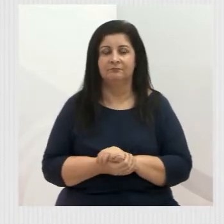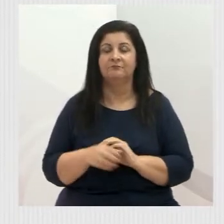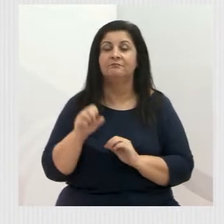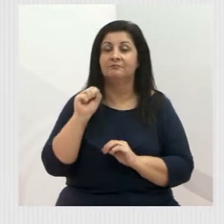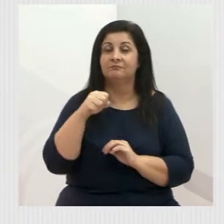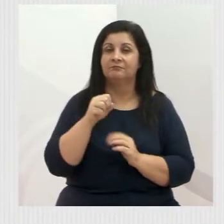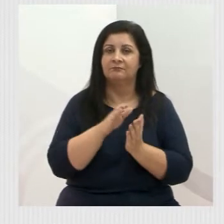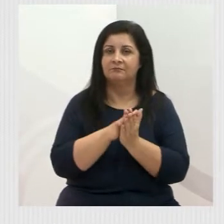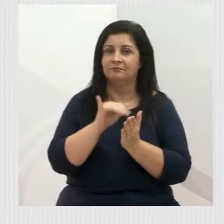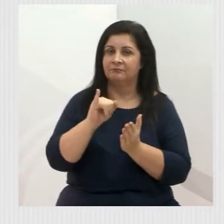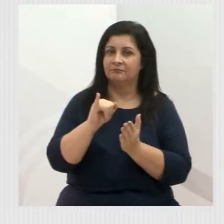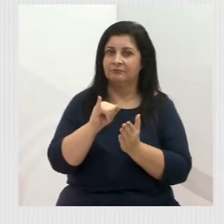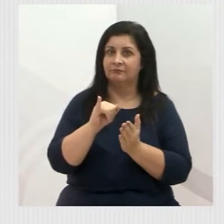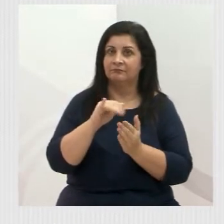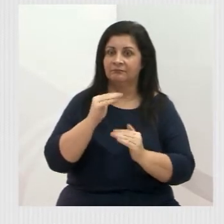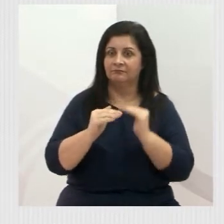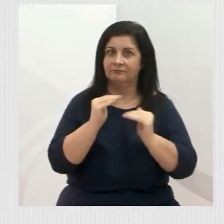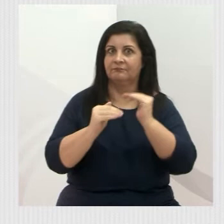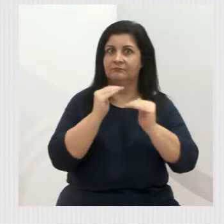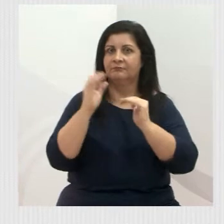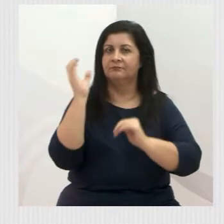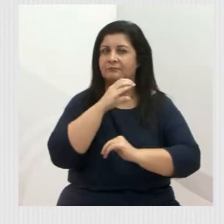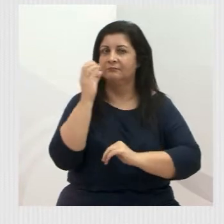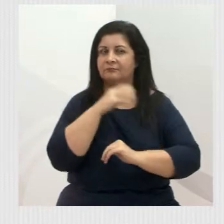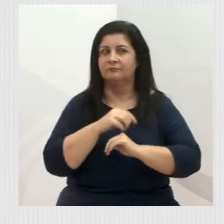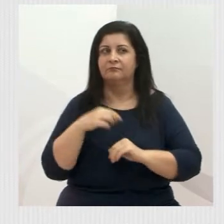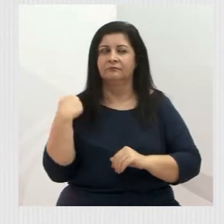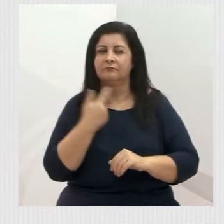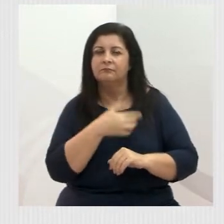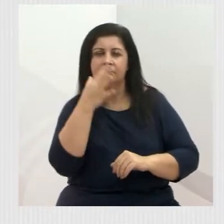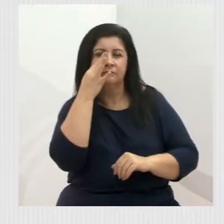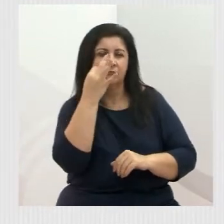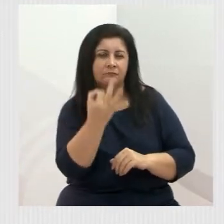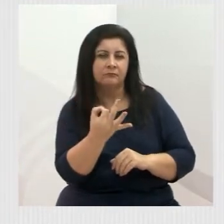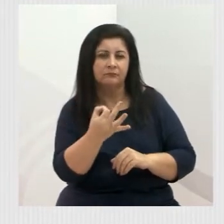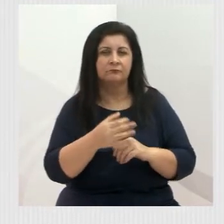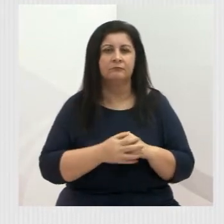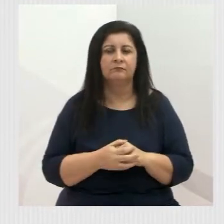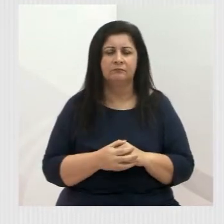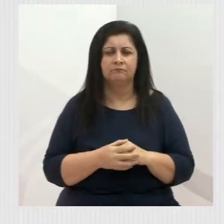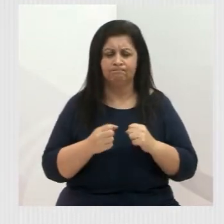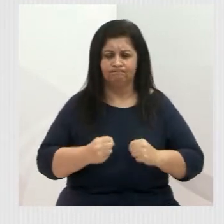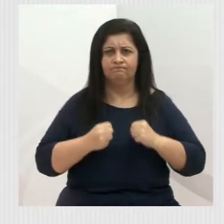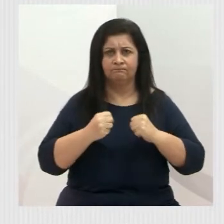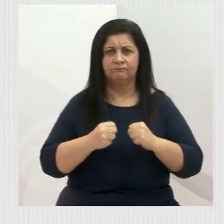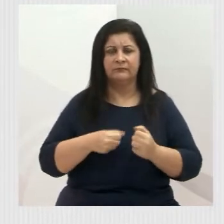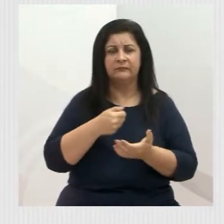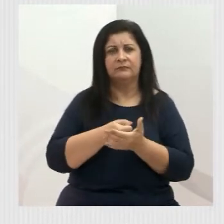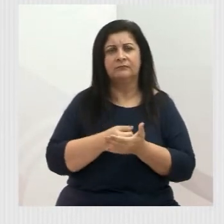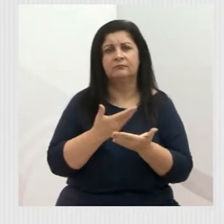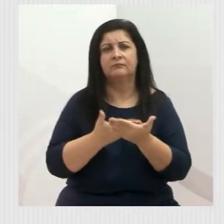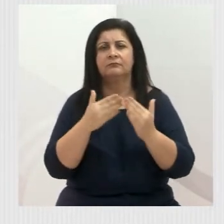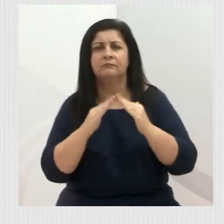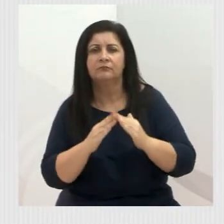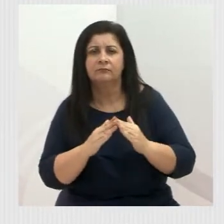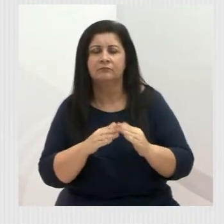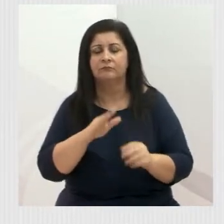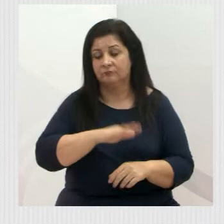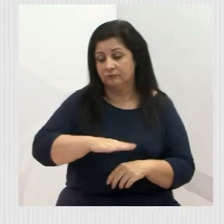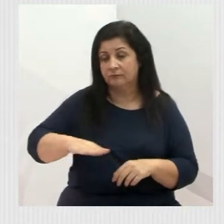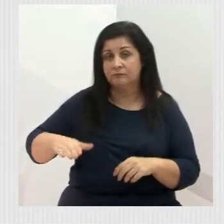Jacareí vem crescendo em ritmo acelerado. Estamos atentos e prontos para batalhar por mais escolas, creches,